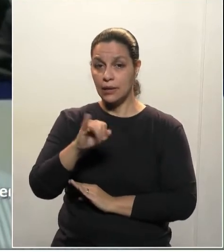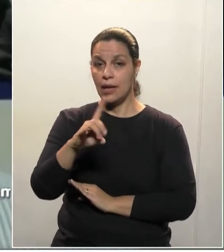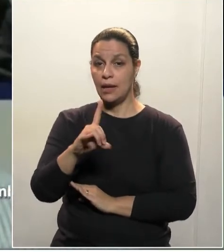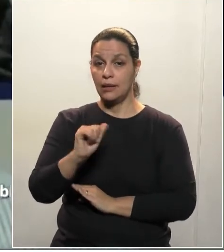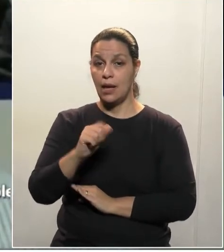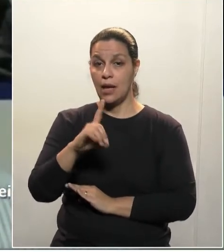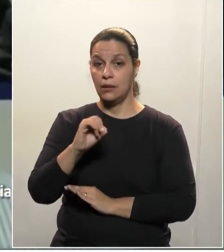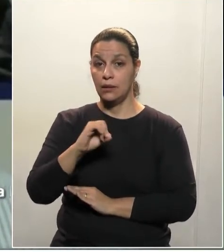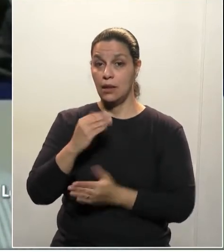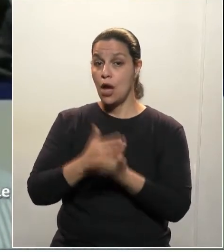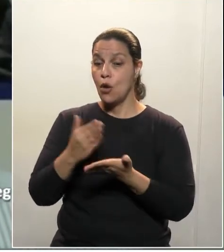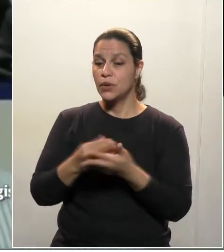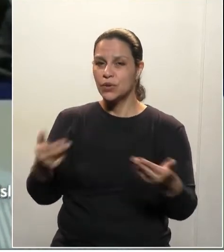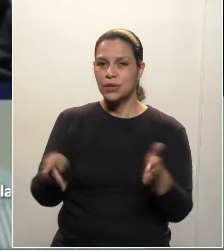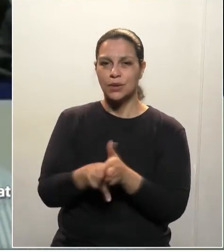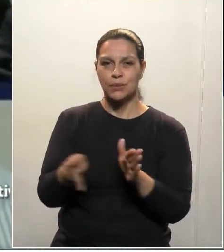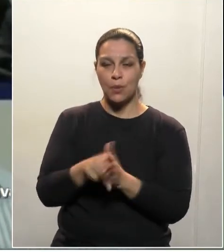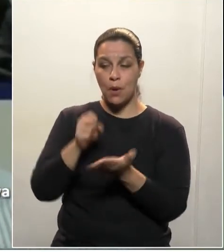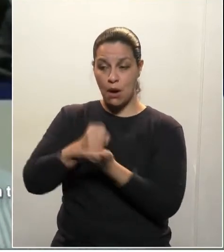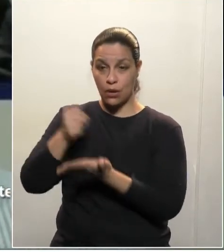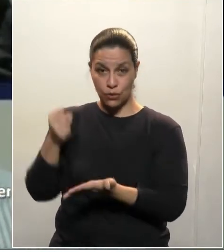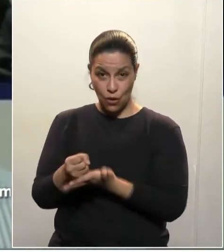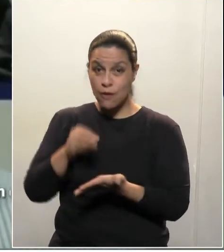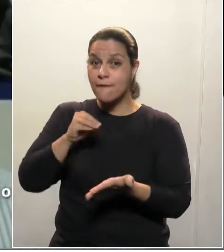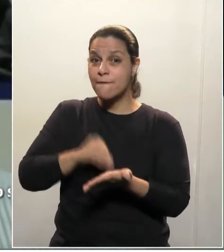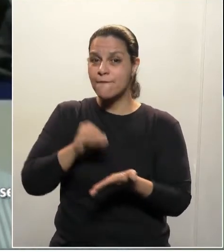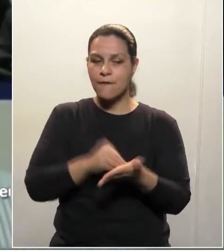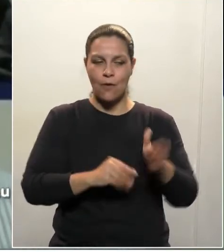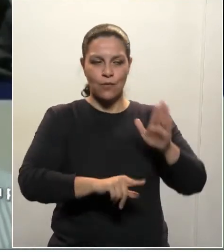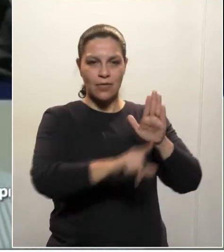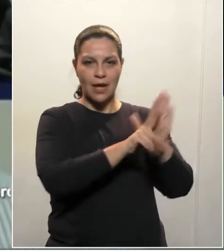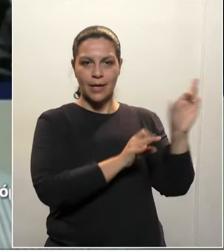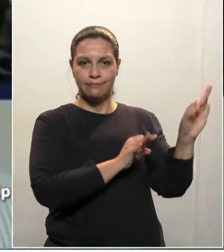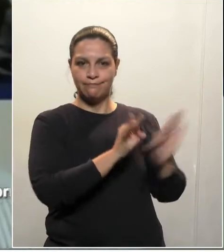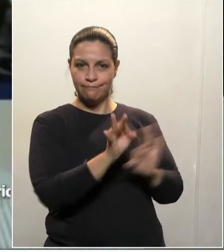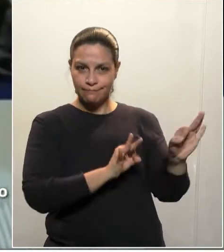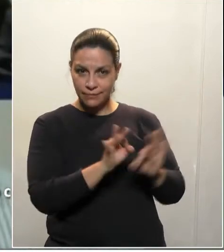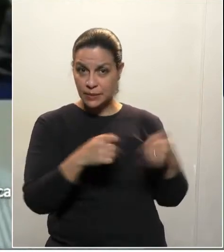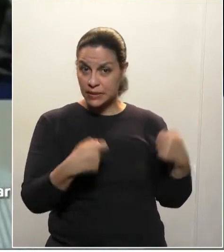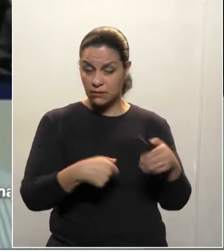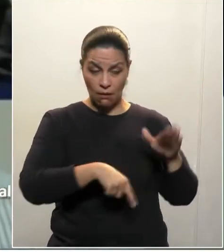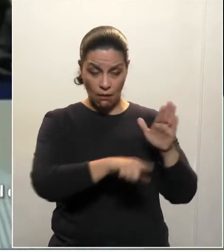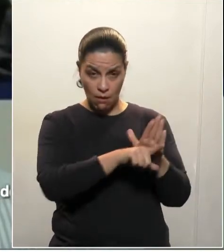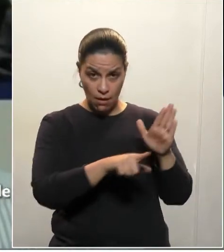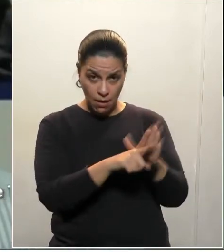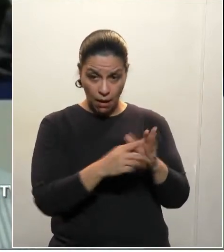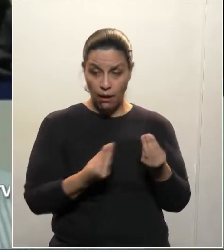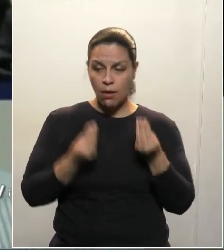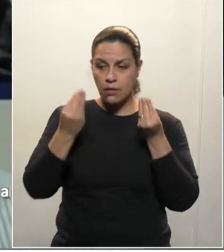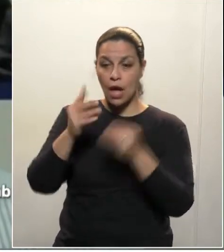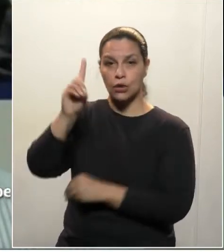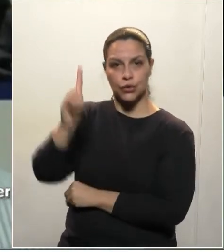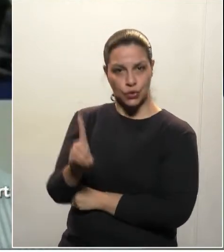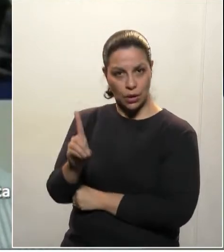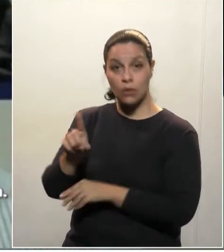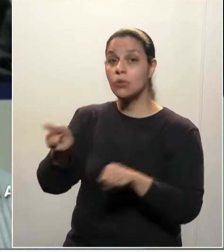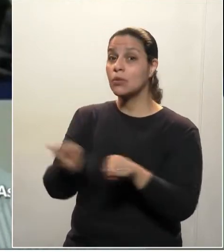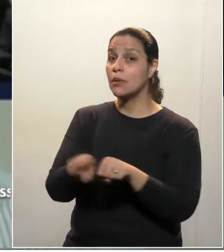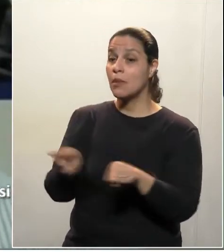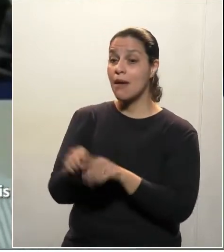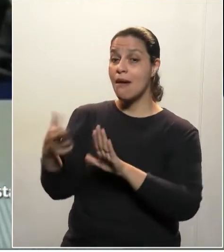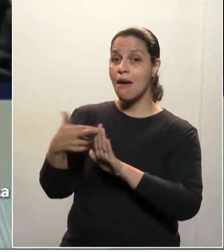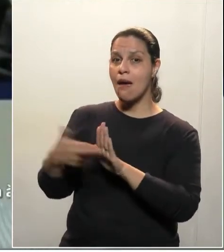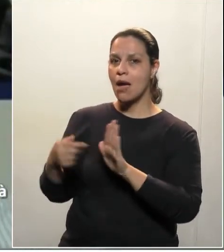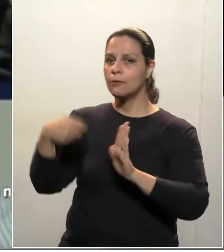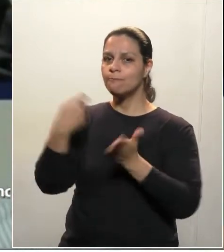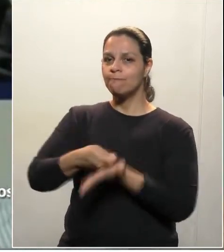cartórios ainda não estão previstos na lei e precisam estar. Só a lei cria direitos e obrigações, nada mais